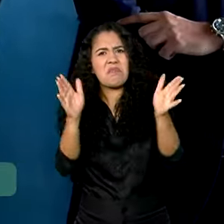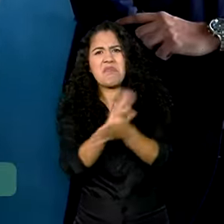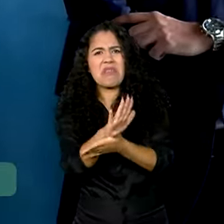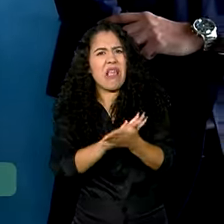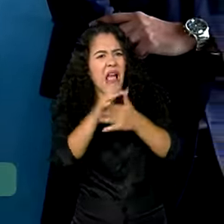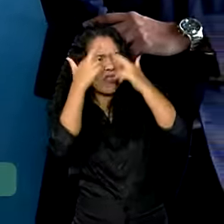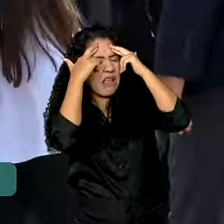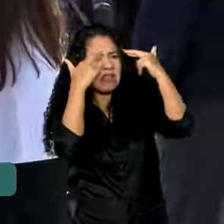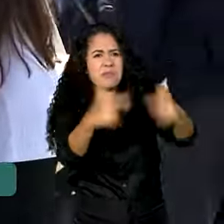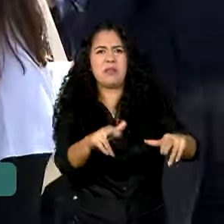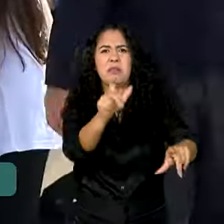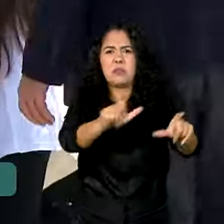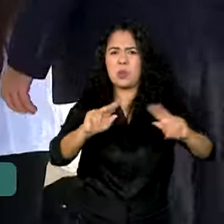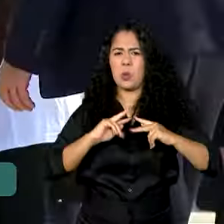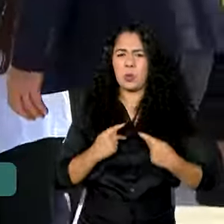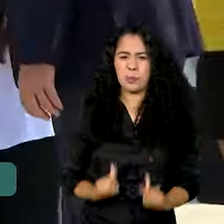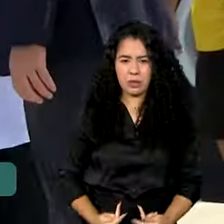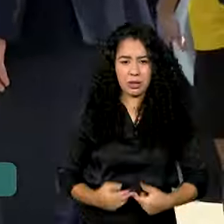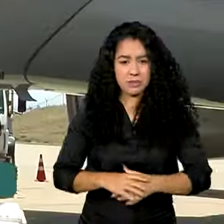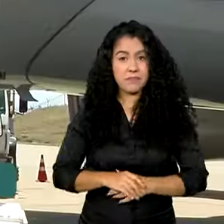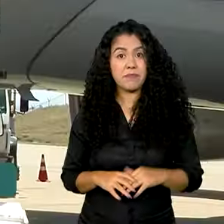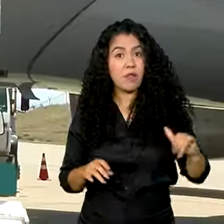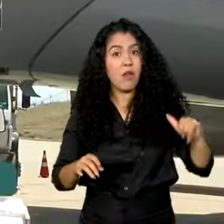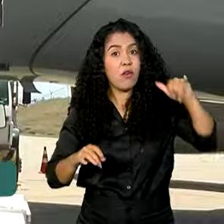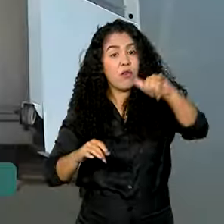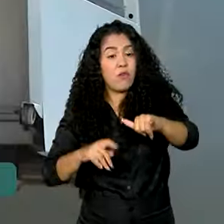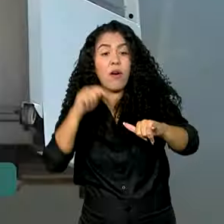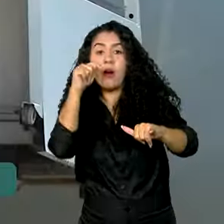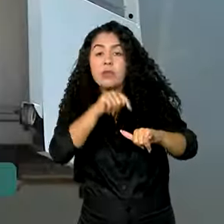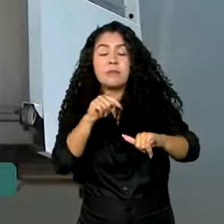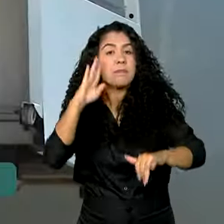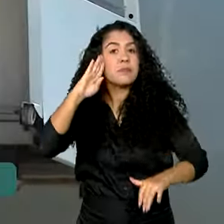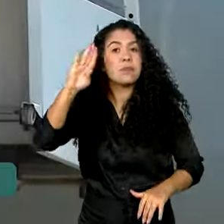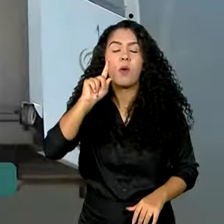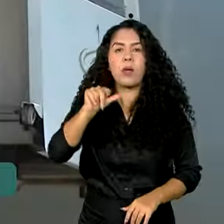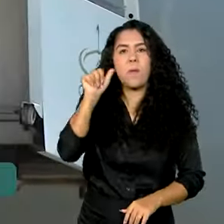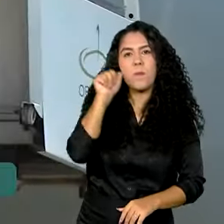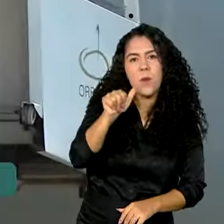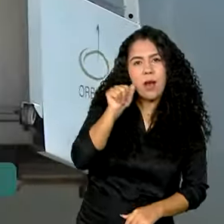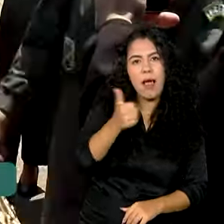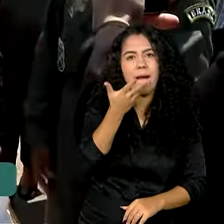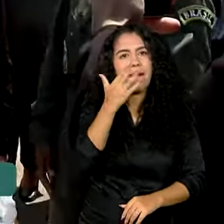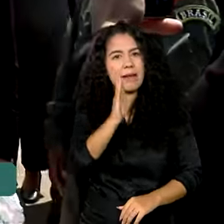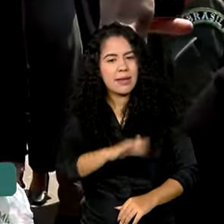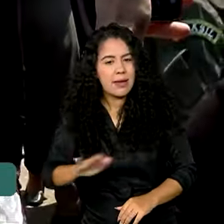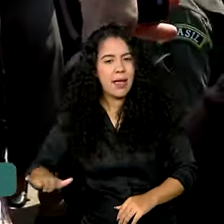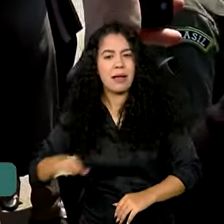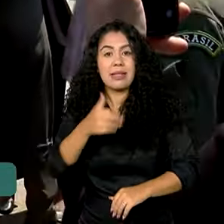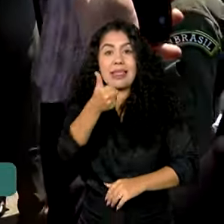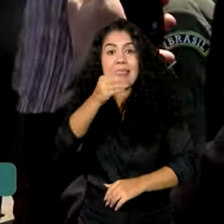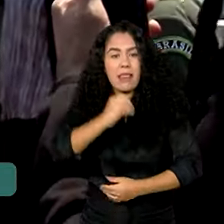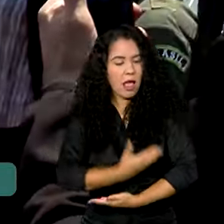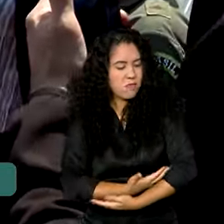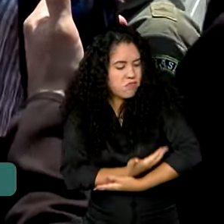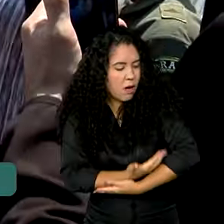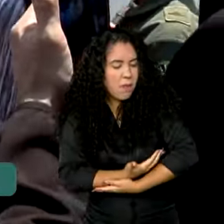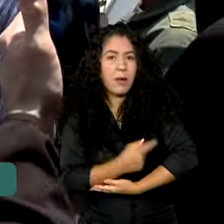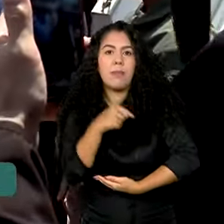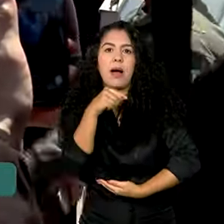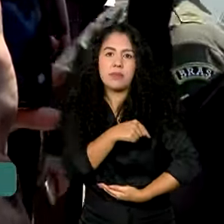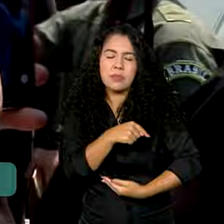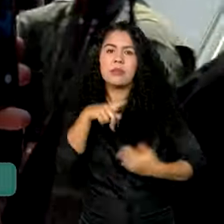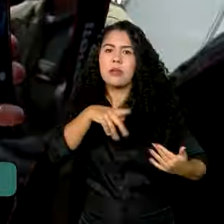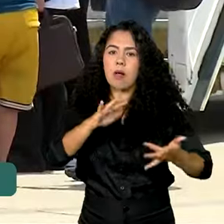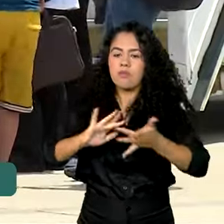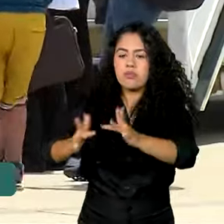pela vida humana. O voo priorizou mulheres, idosos e crianças, dez delas de colo. Um trabalho de articulação que